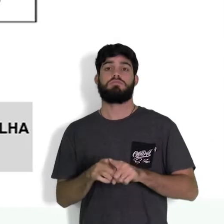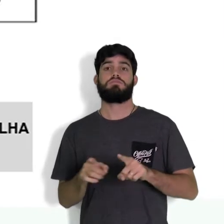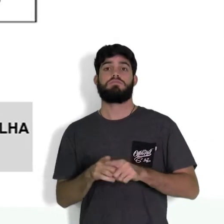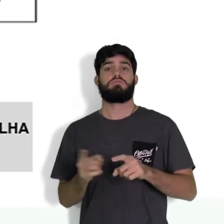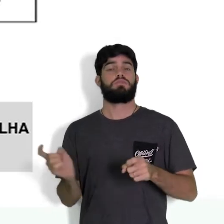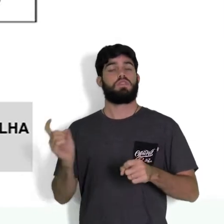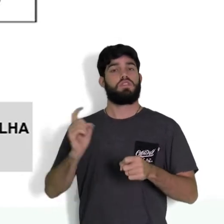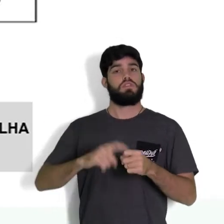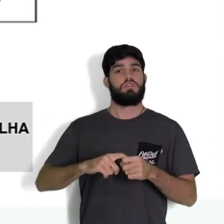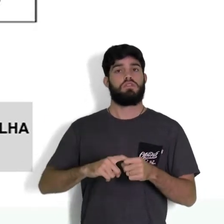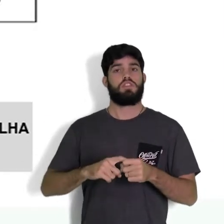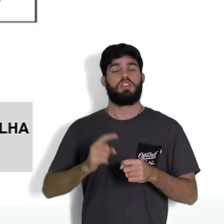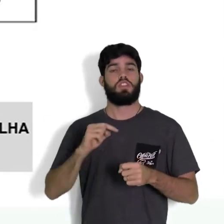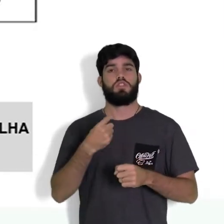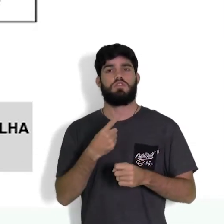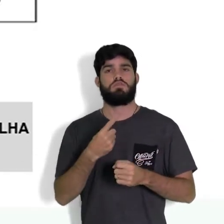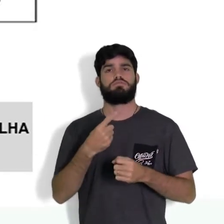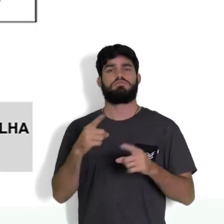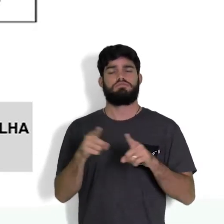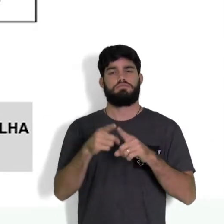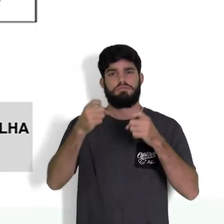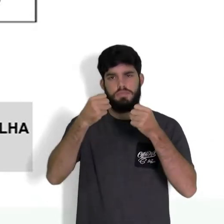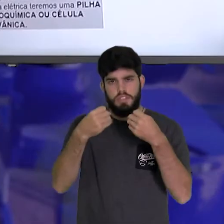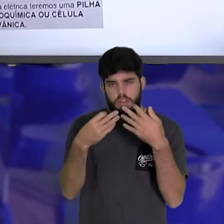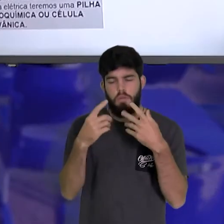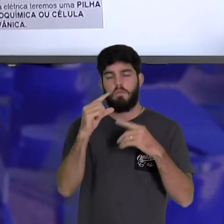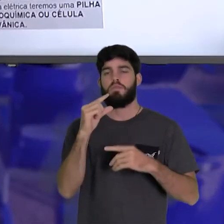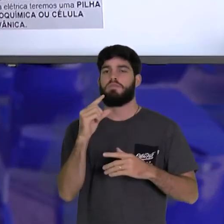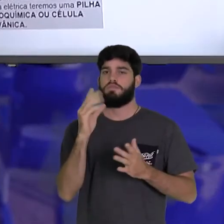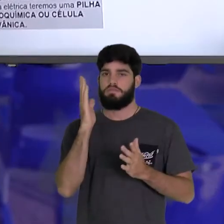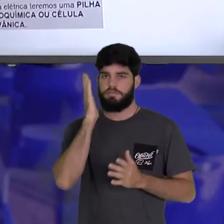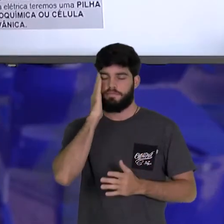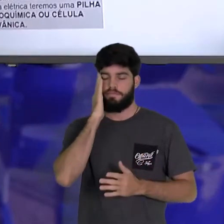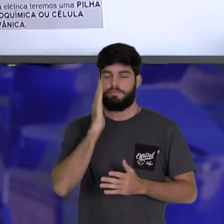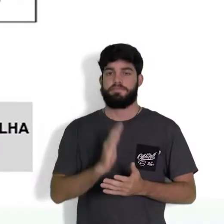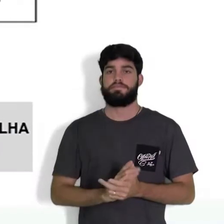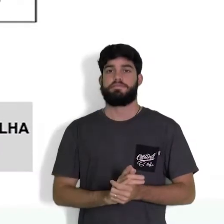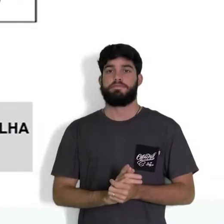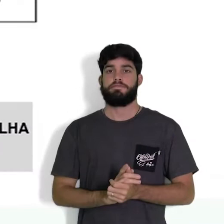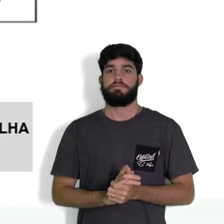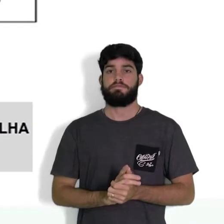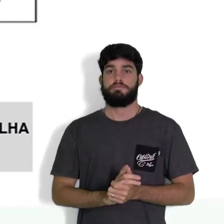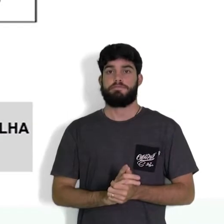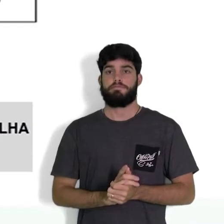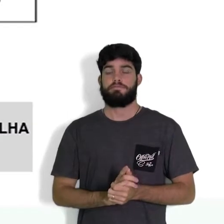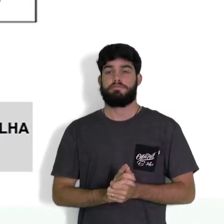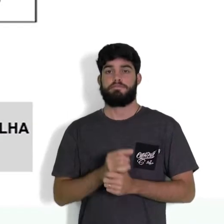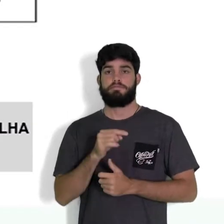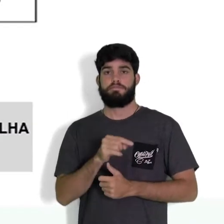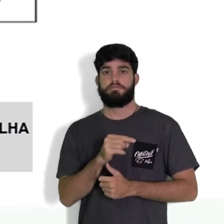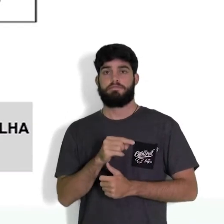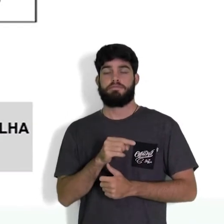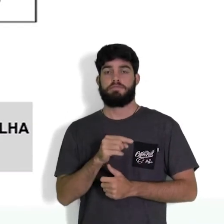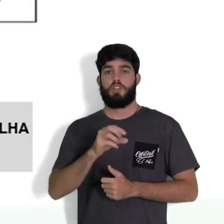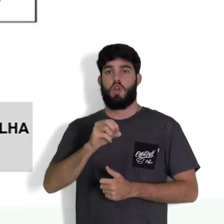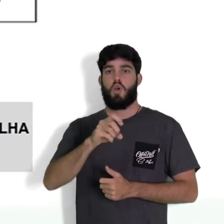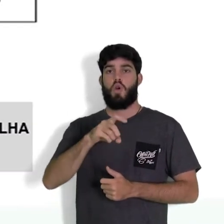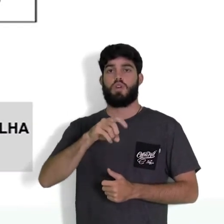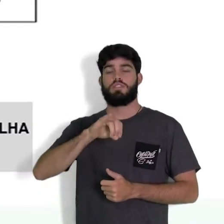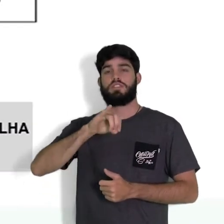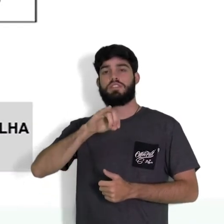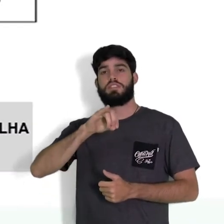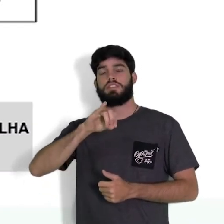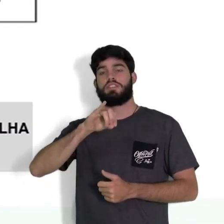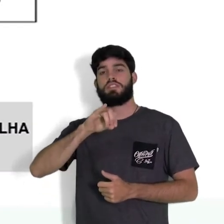vai conversar mais um pouco depois sobre eletrólise. Muito bem. Quando uma reação química é de óxido redução,